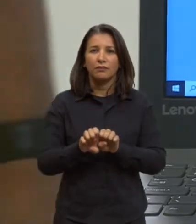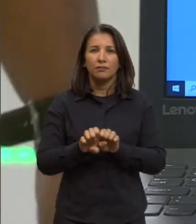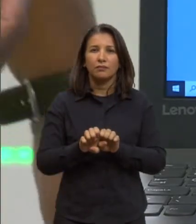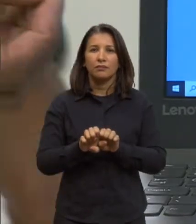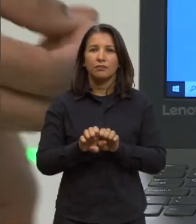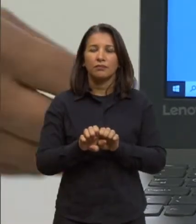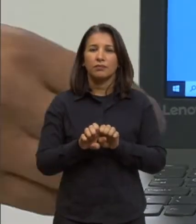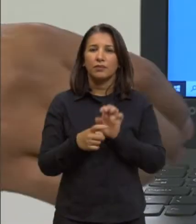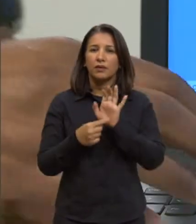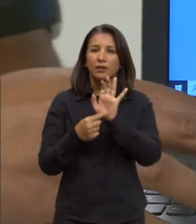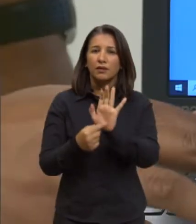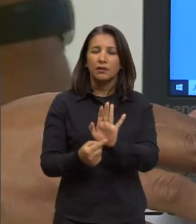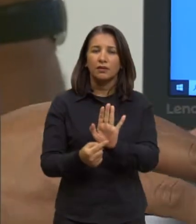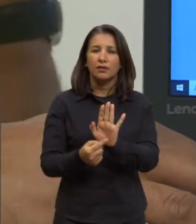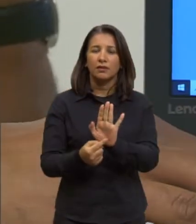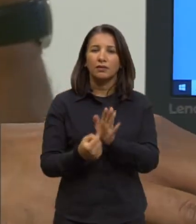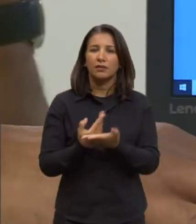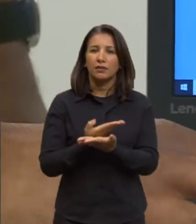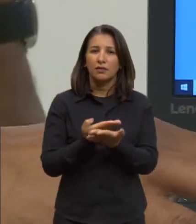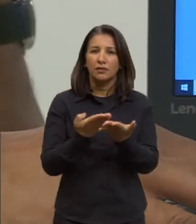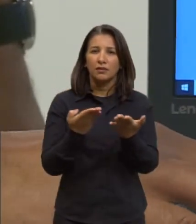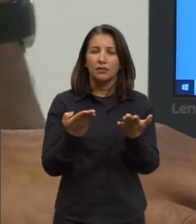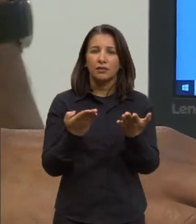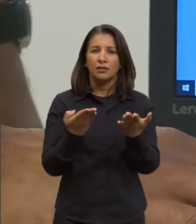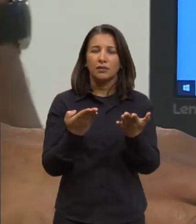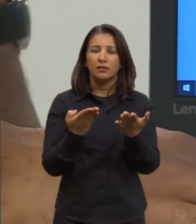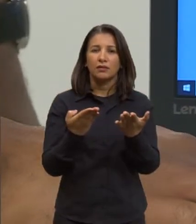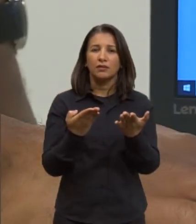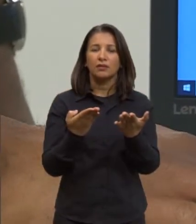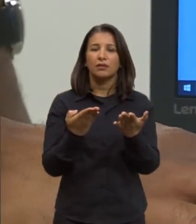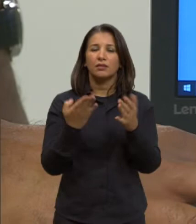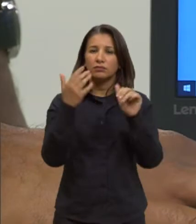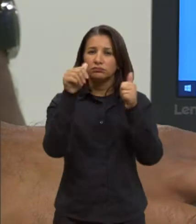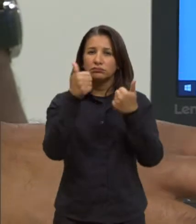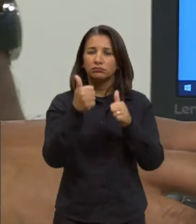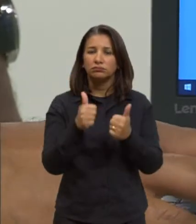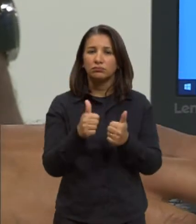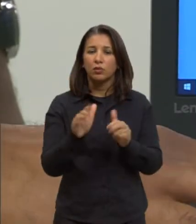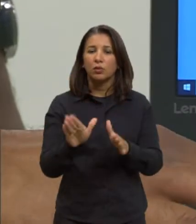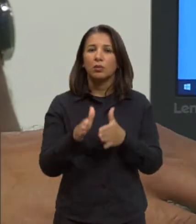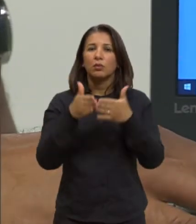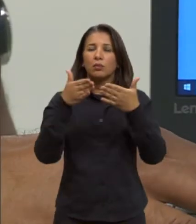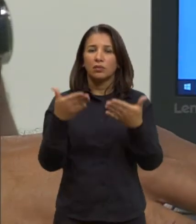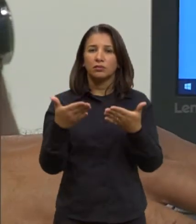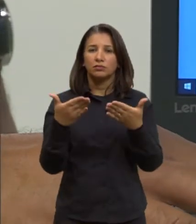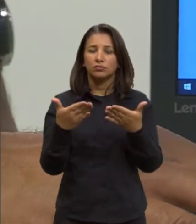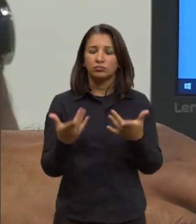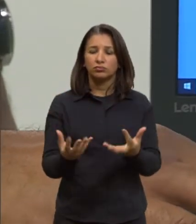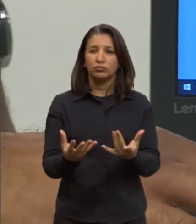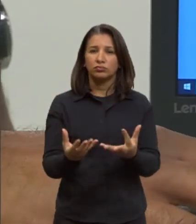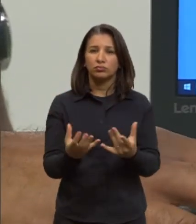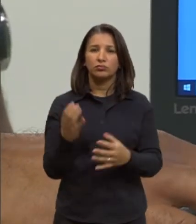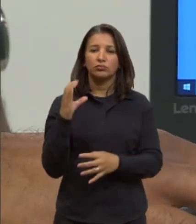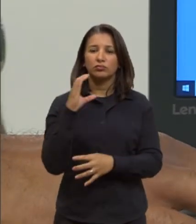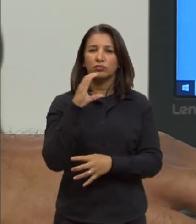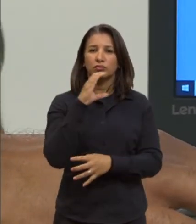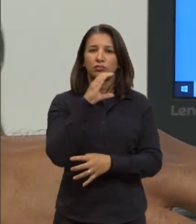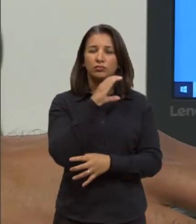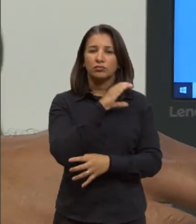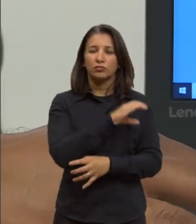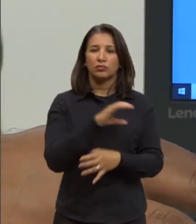demonstrando para vocês através desse aplicativo que quando eu aquecer essa ligação, essa estrutura,